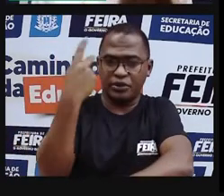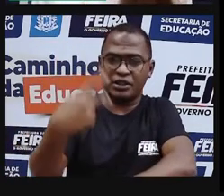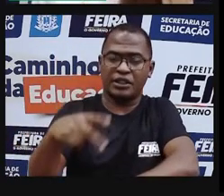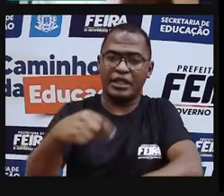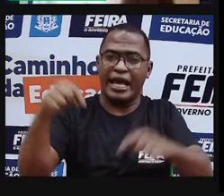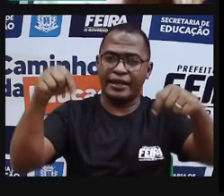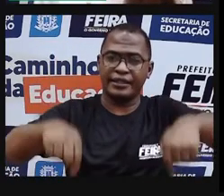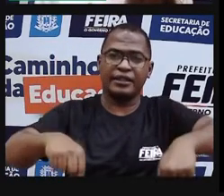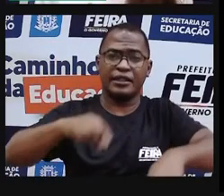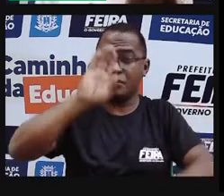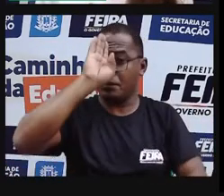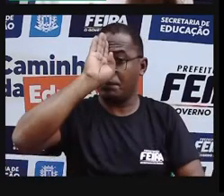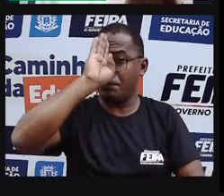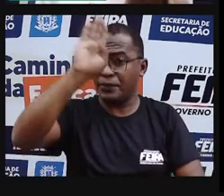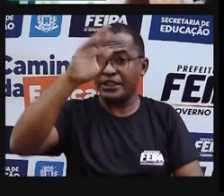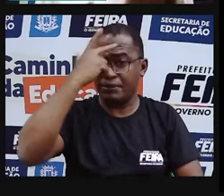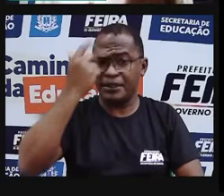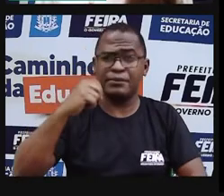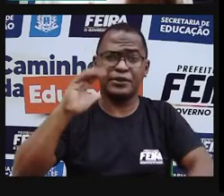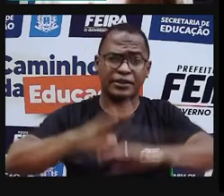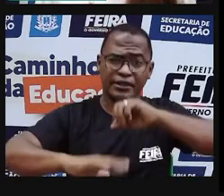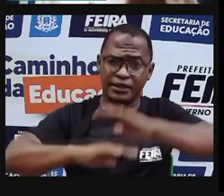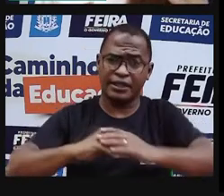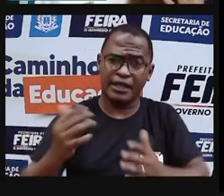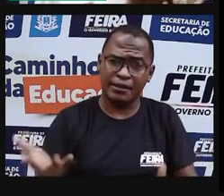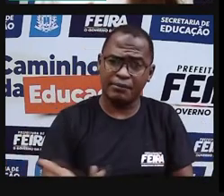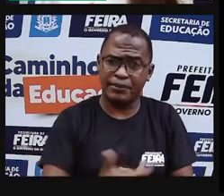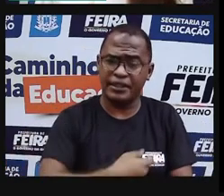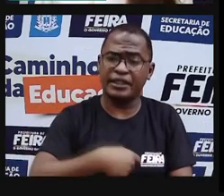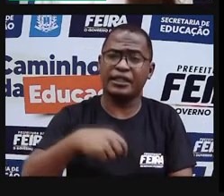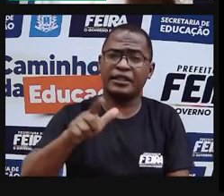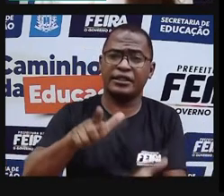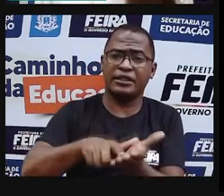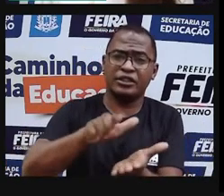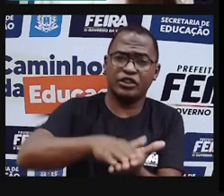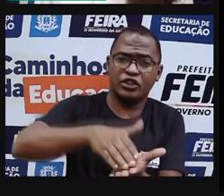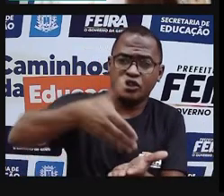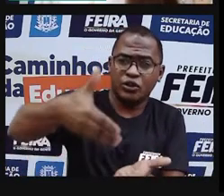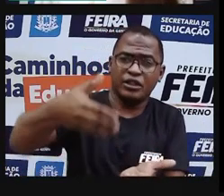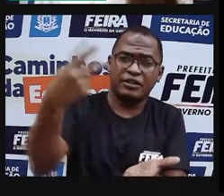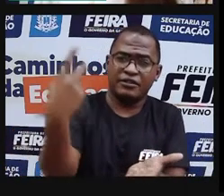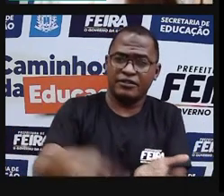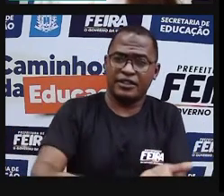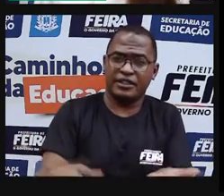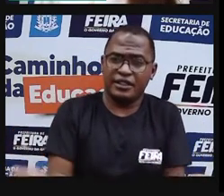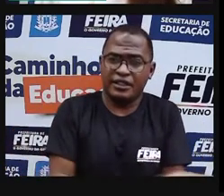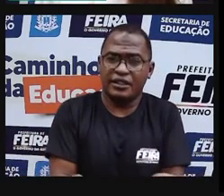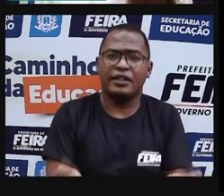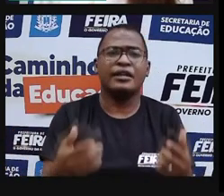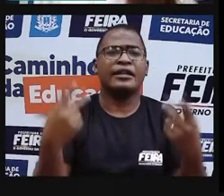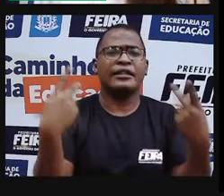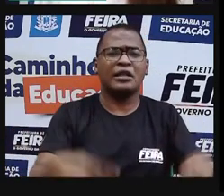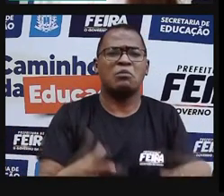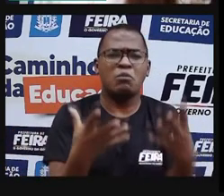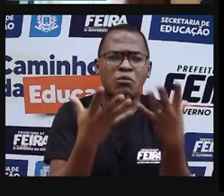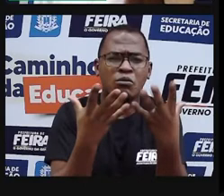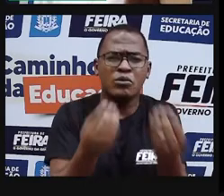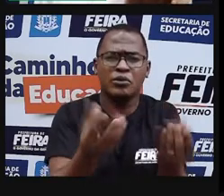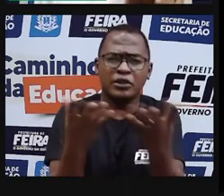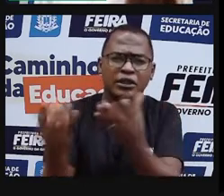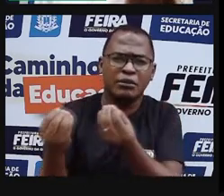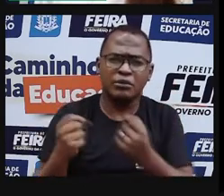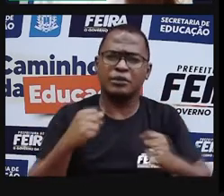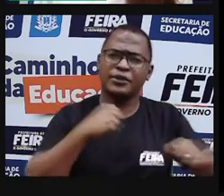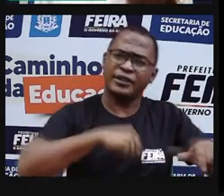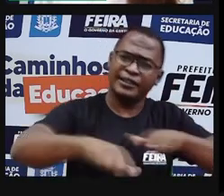ou xilógrafos brasileiros. Então, a nossa região tem muitos artistas que trabalham com